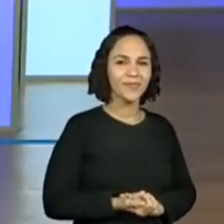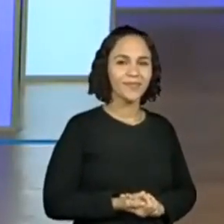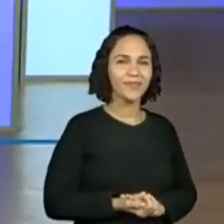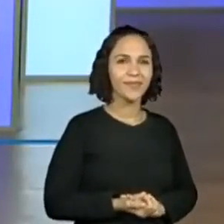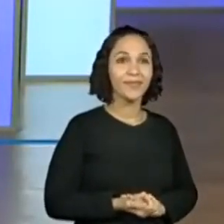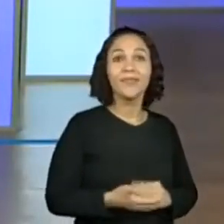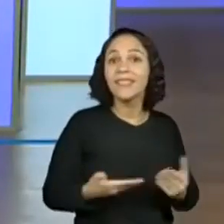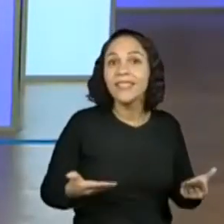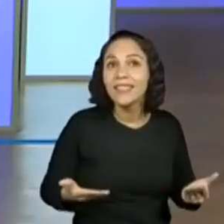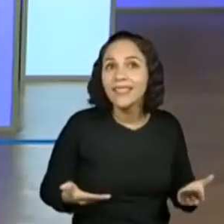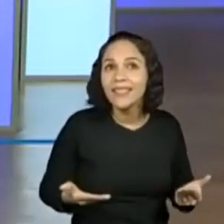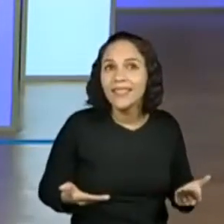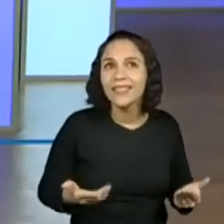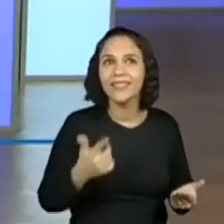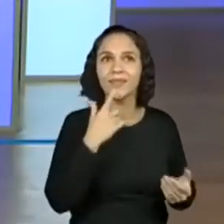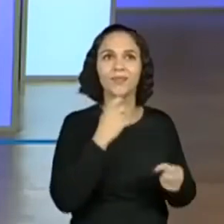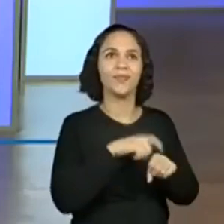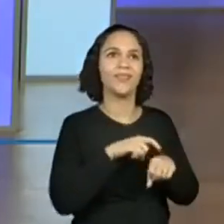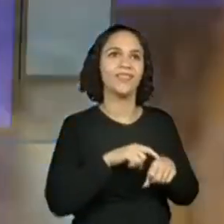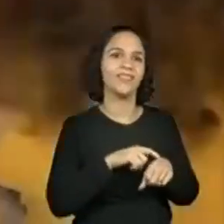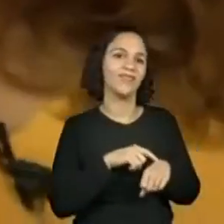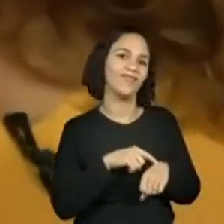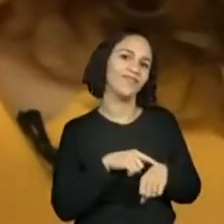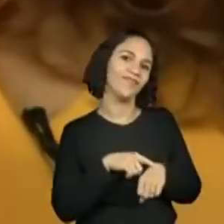E aí? Morango.